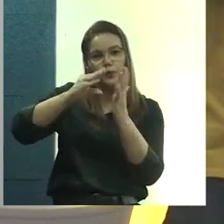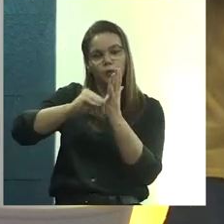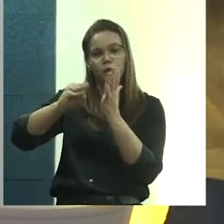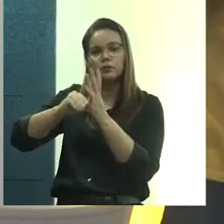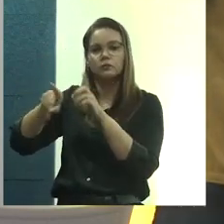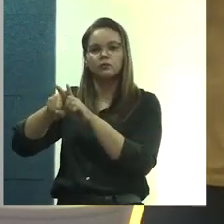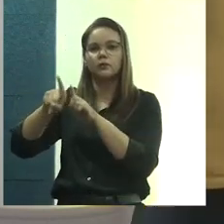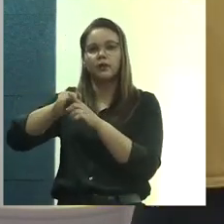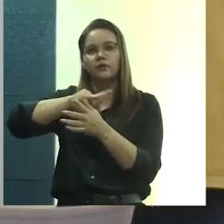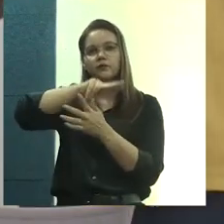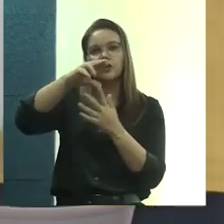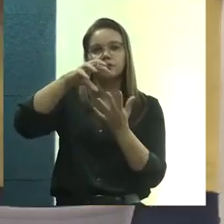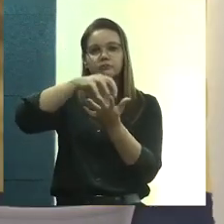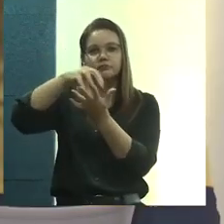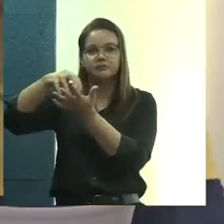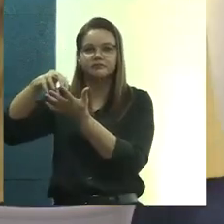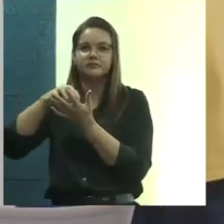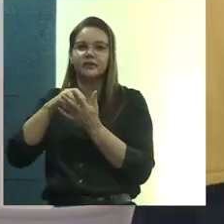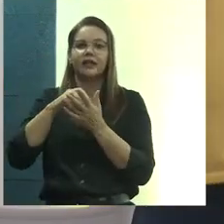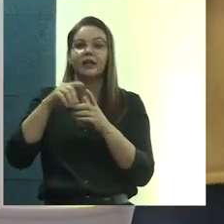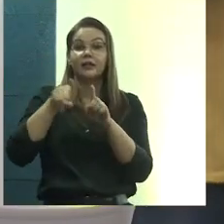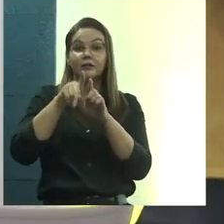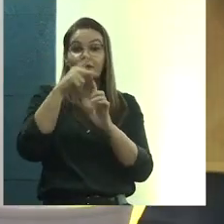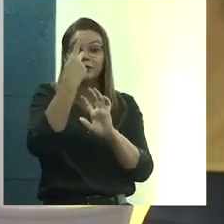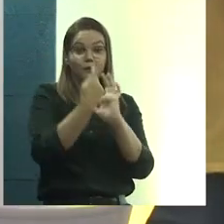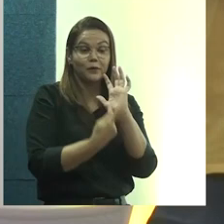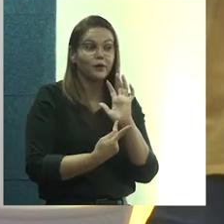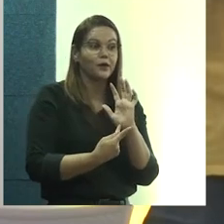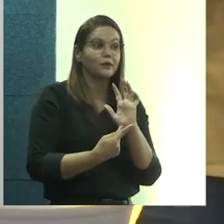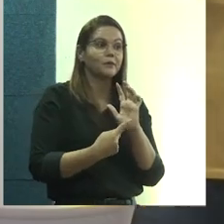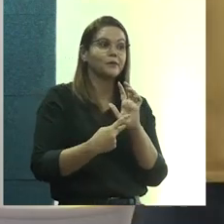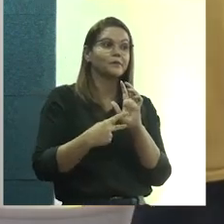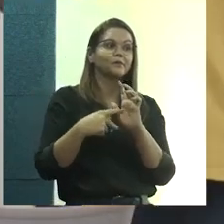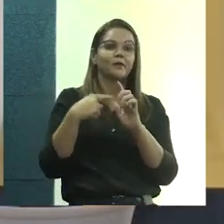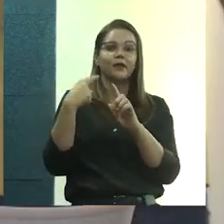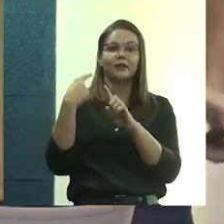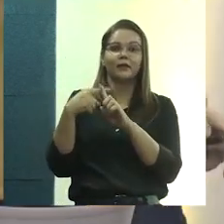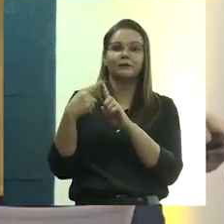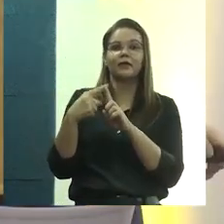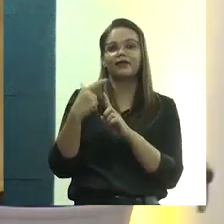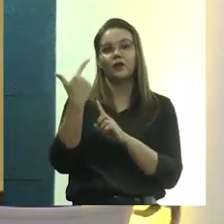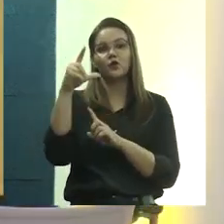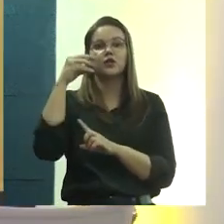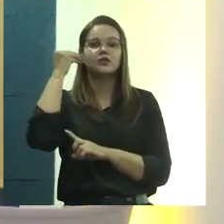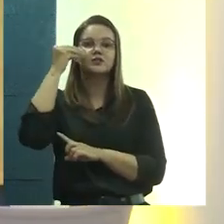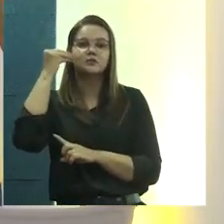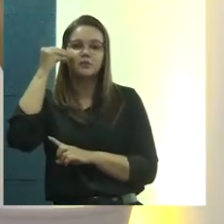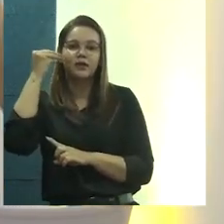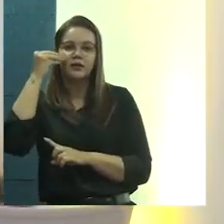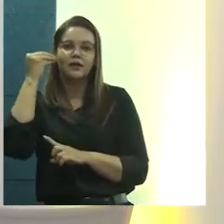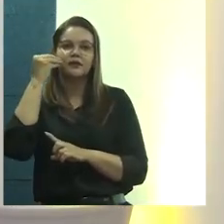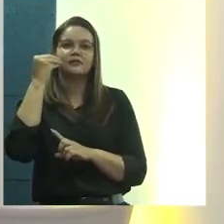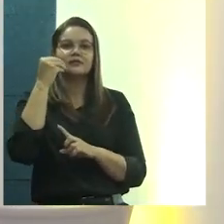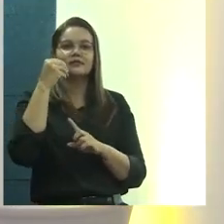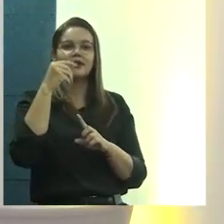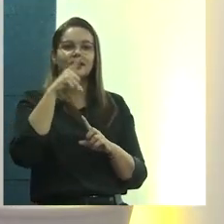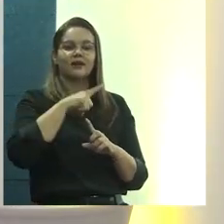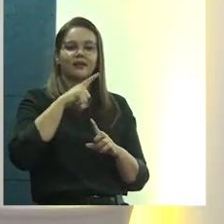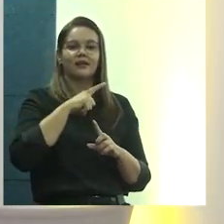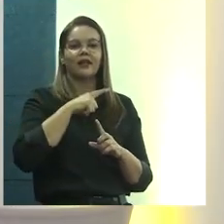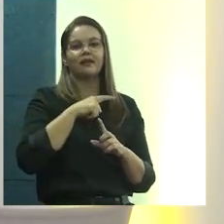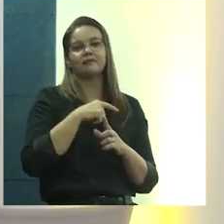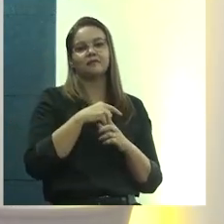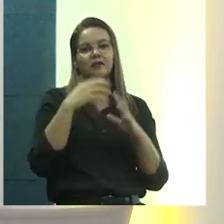Periferia Viva, né? E também, uma outra experiência muito grande, que é o canteiro modelo de